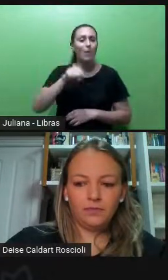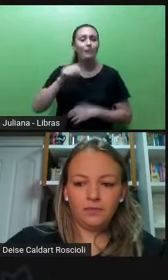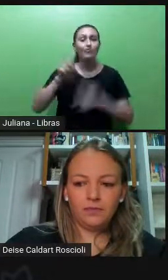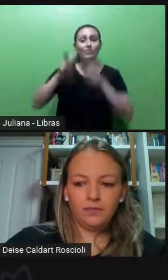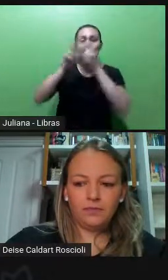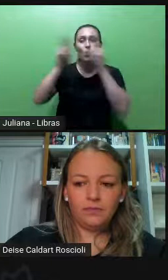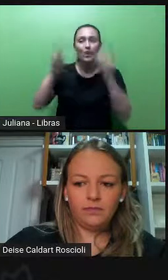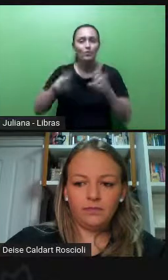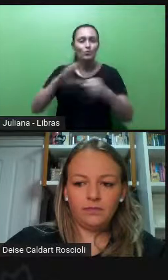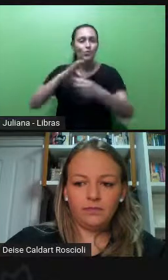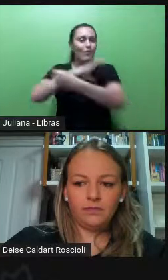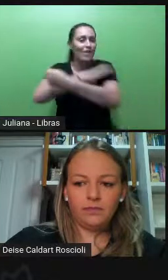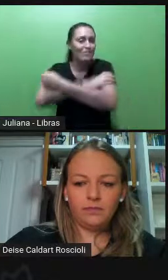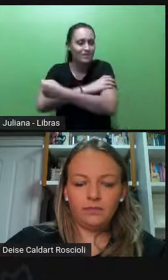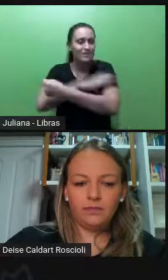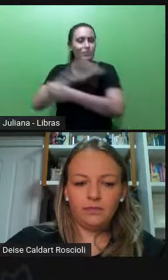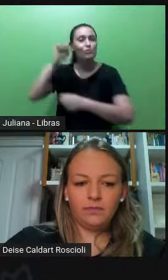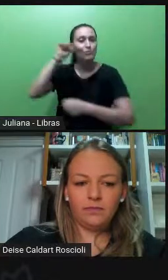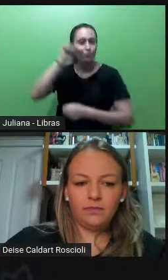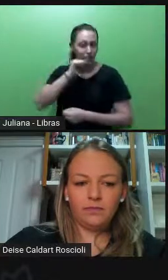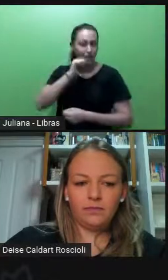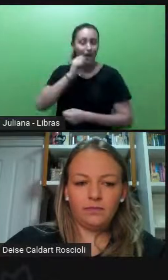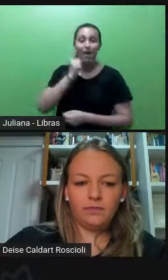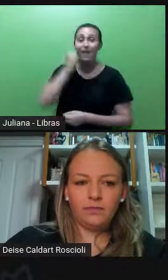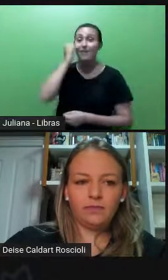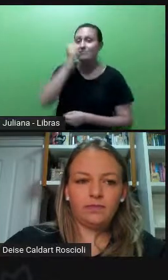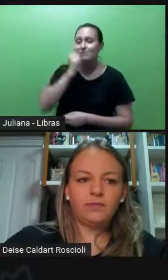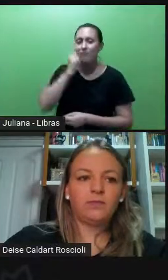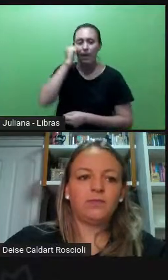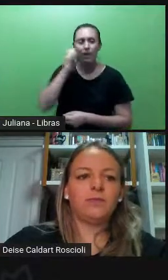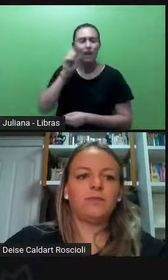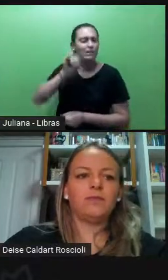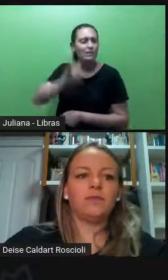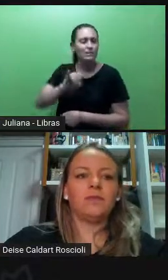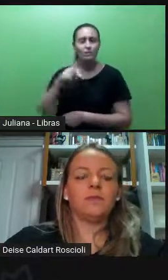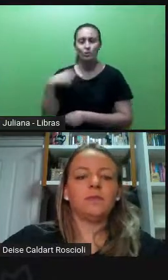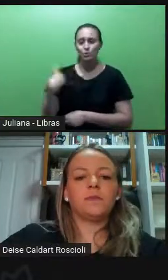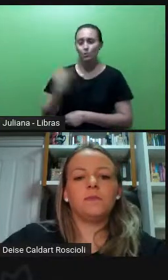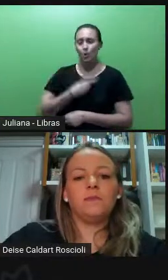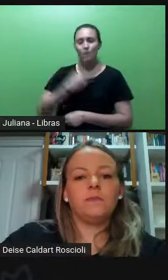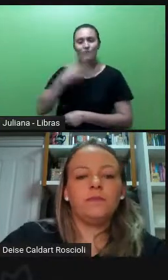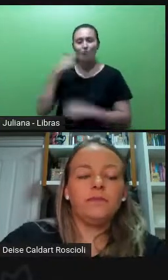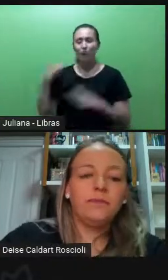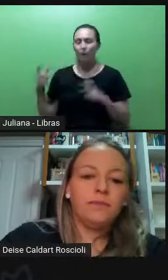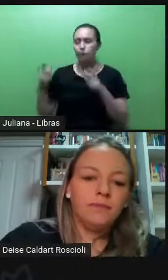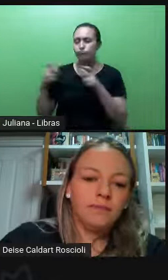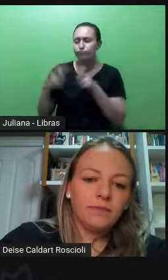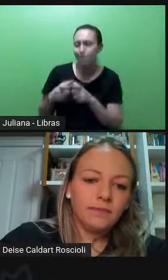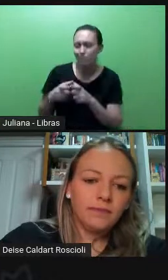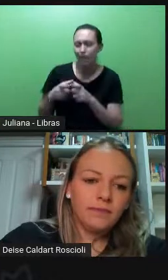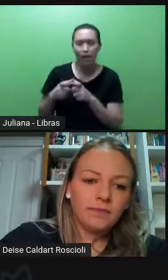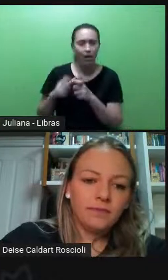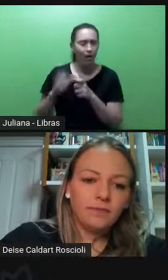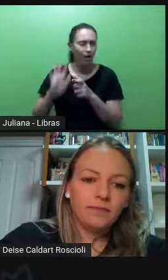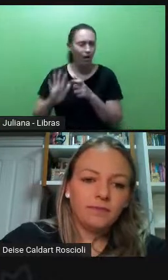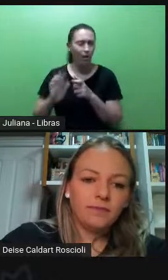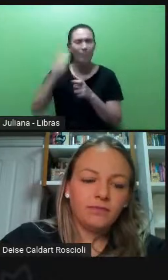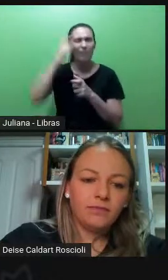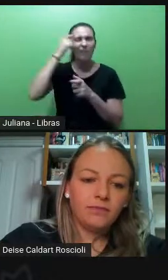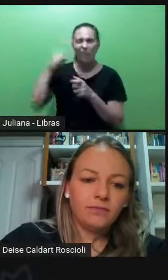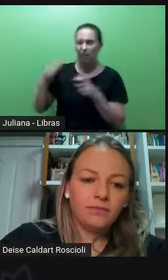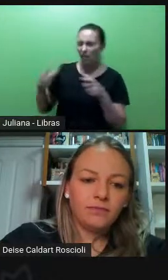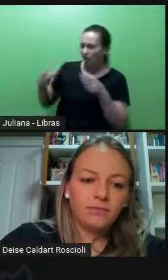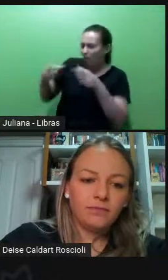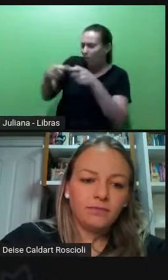Porque, quando a gente fala em minoria, a gente acaba lembrando de minoria como um termo que se